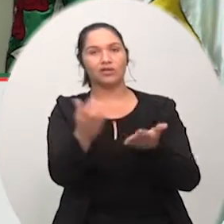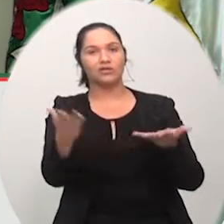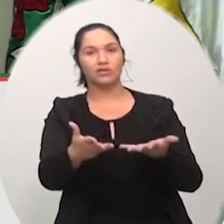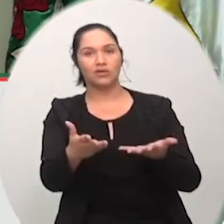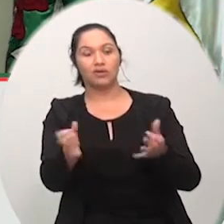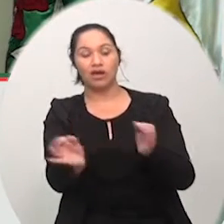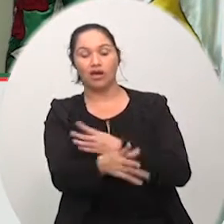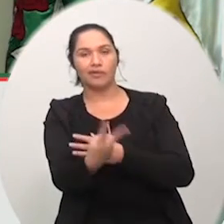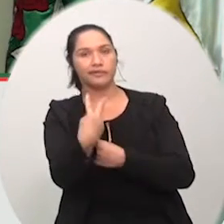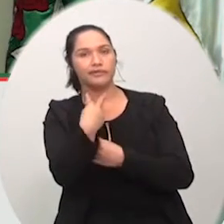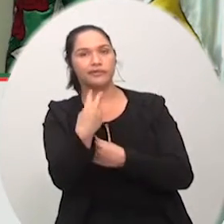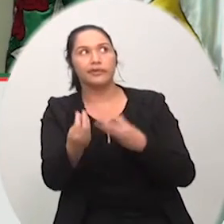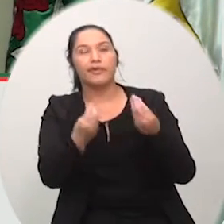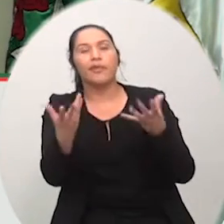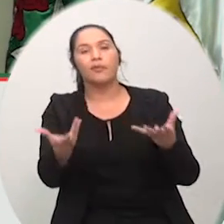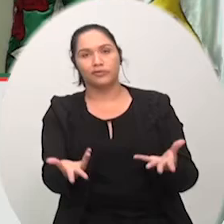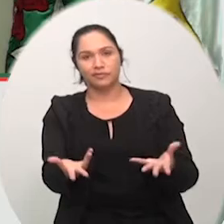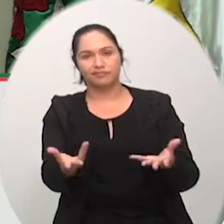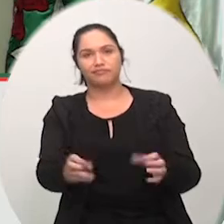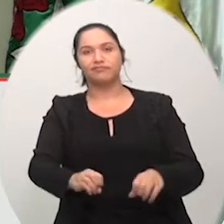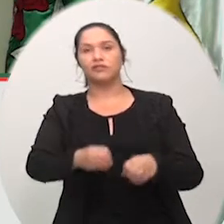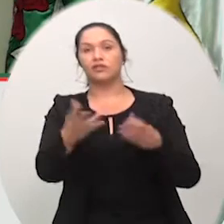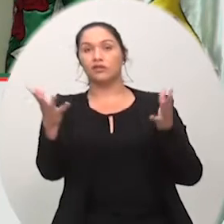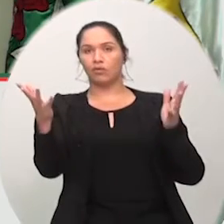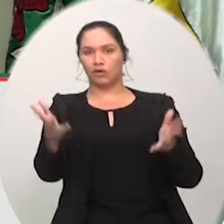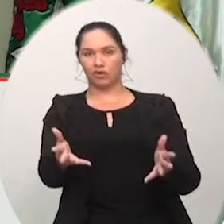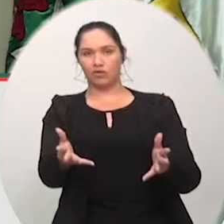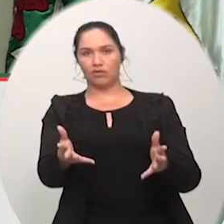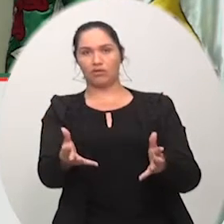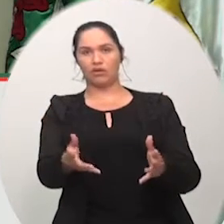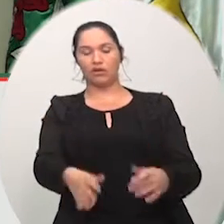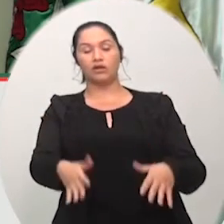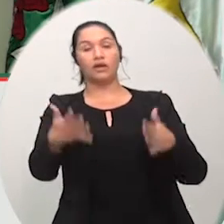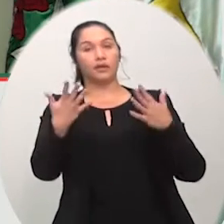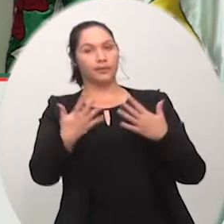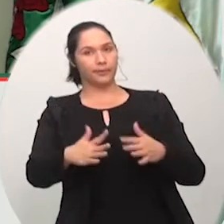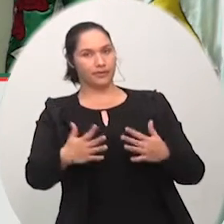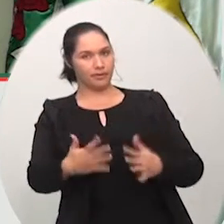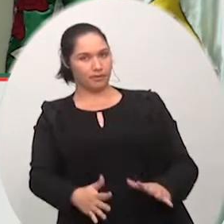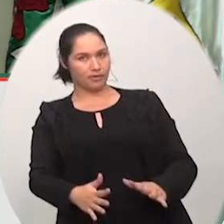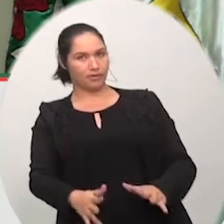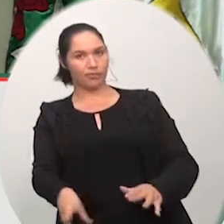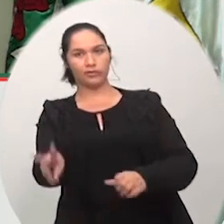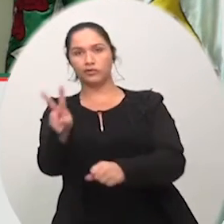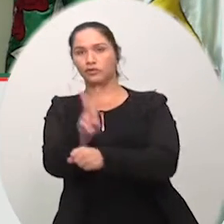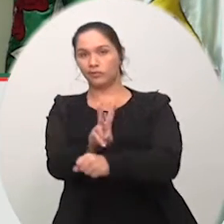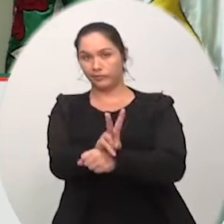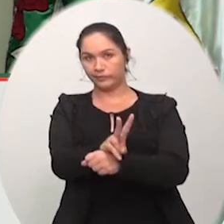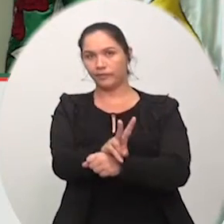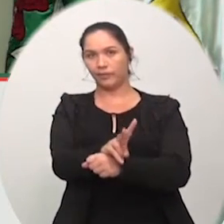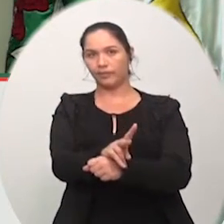Então, veja bem, o momento é de muita cautela. Nós aprovamos nessa casa, por exemplo, um PPP,